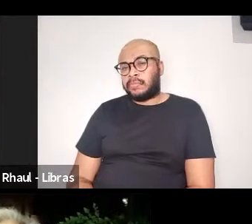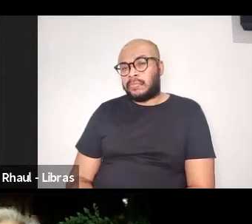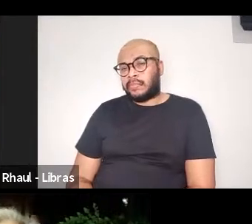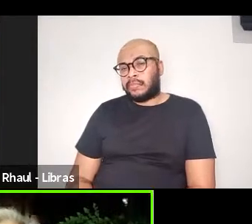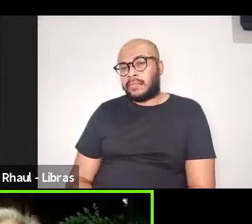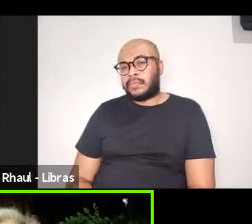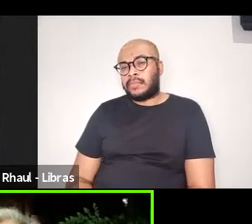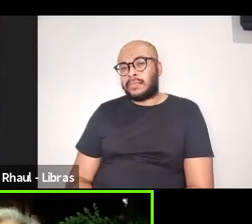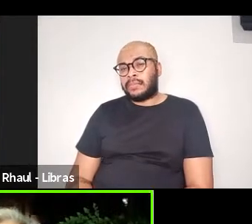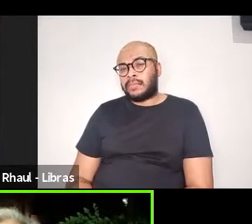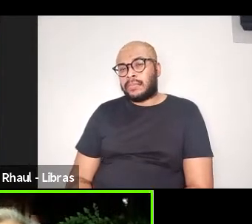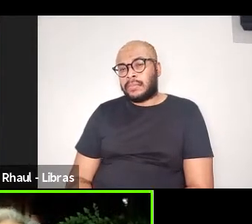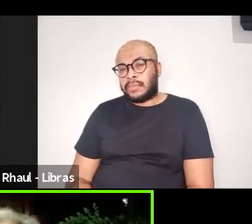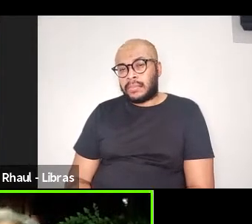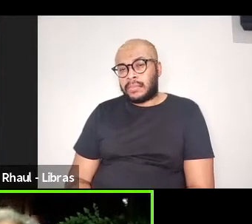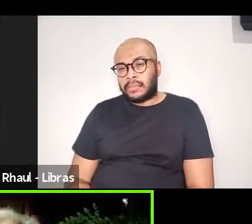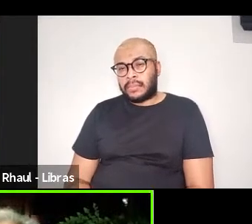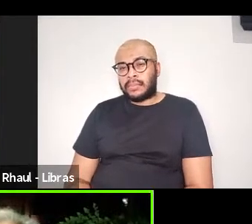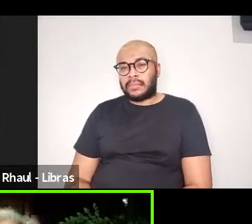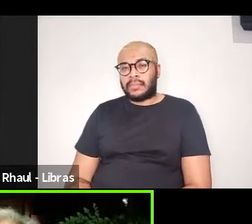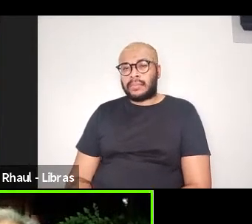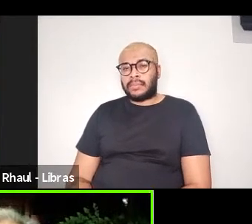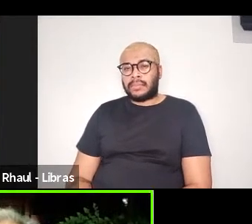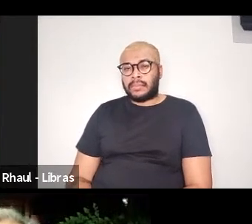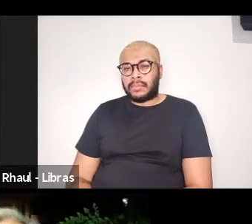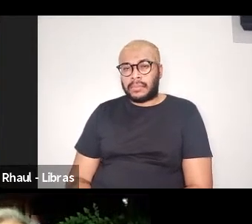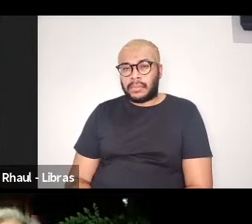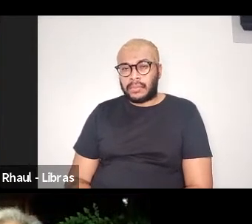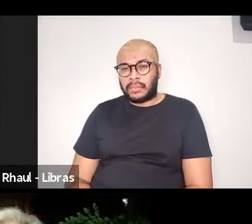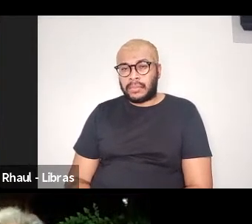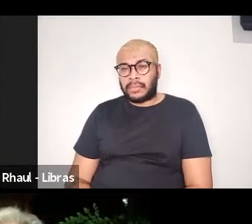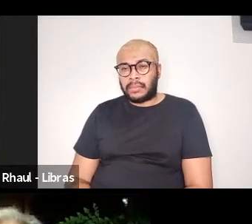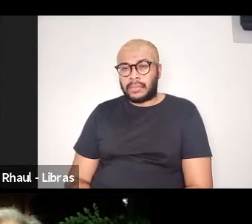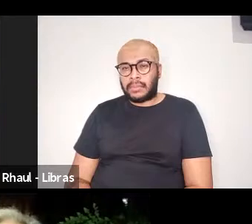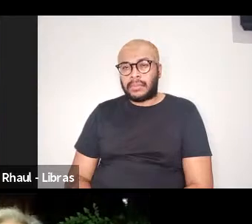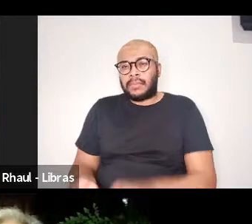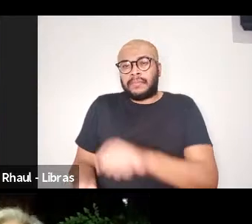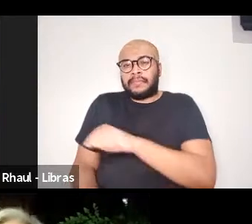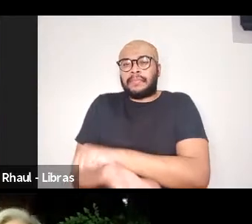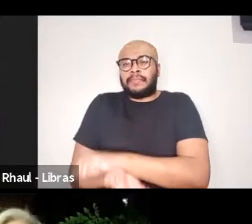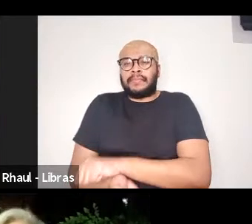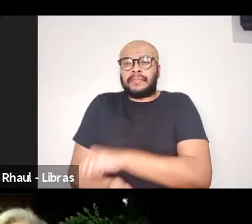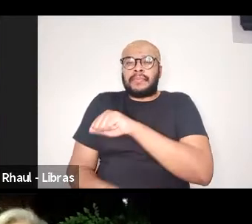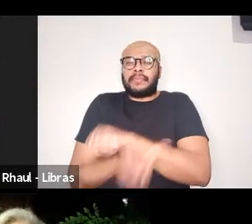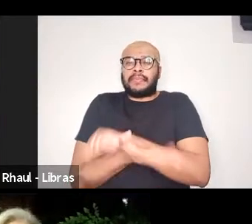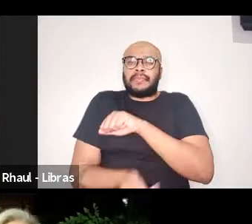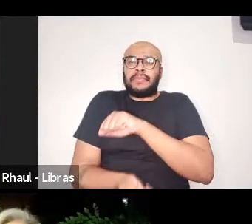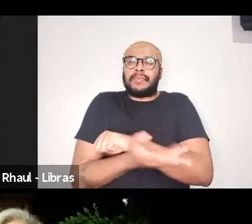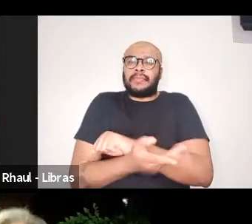corrupção. Contromérsia ou corrupção. Corrupção, porque você comprava